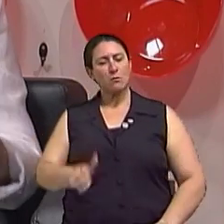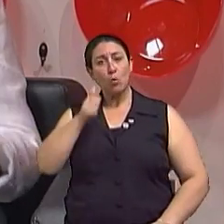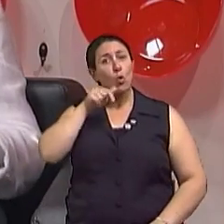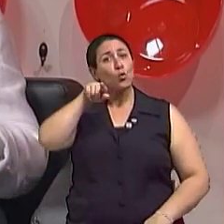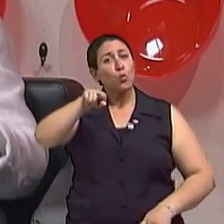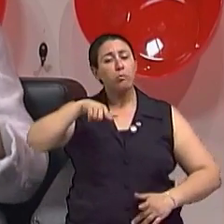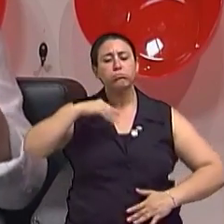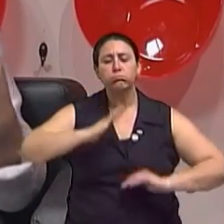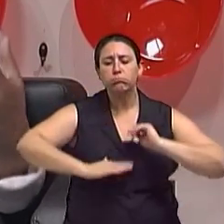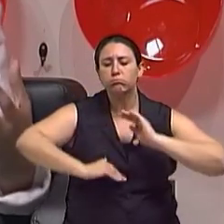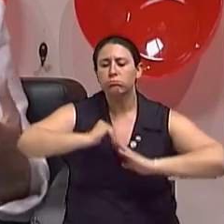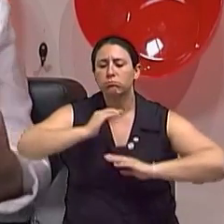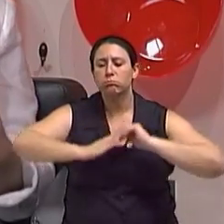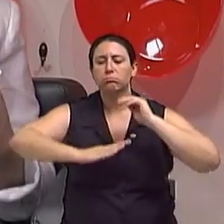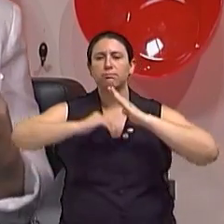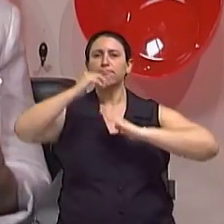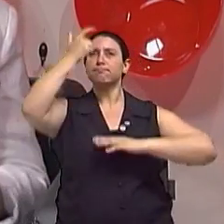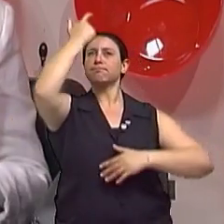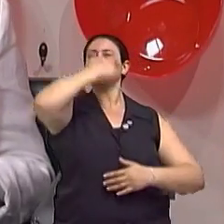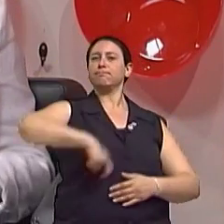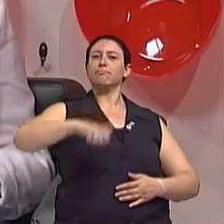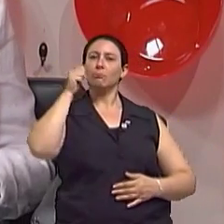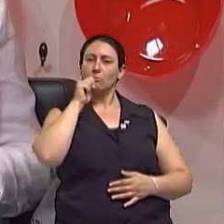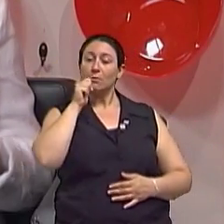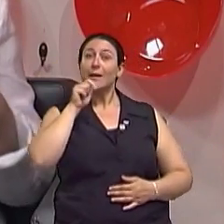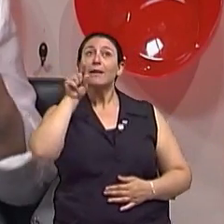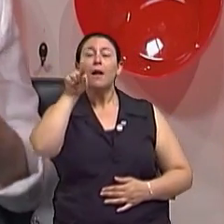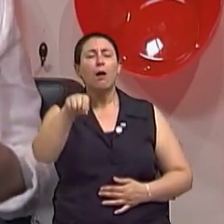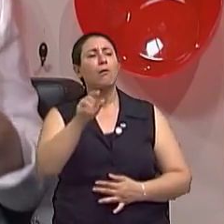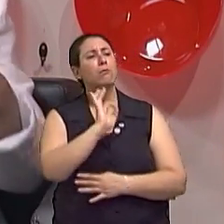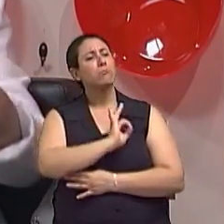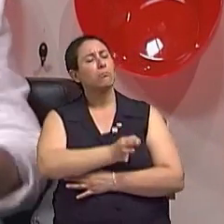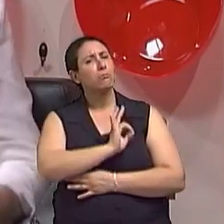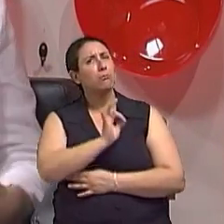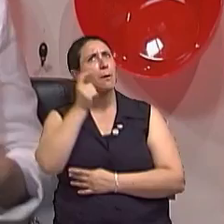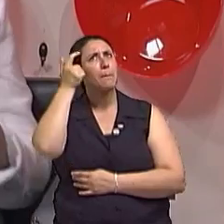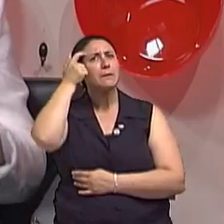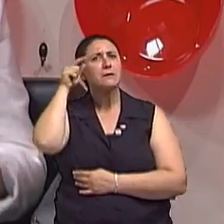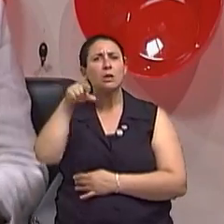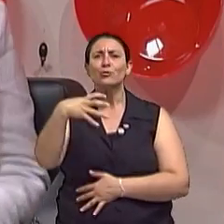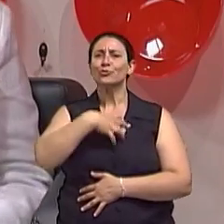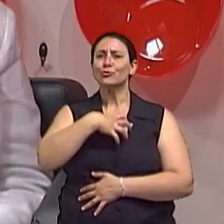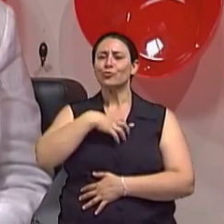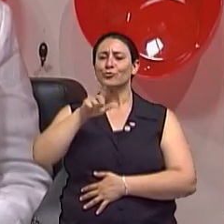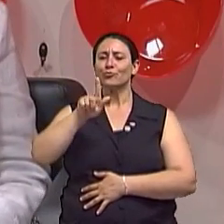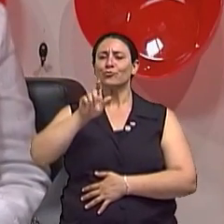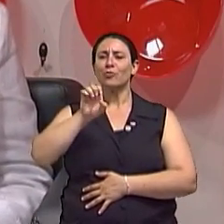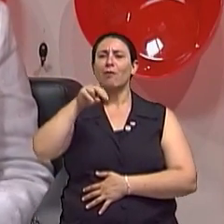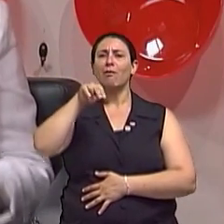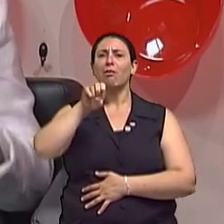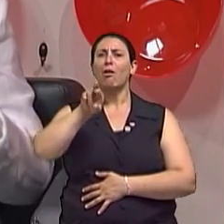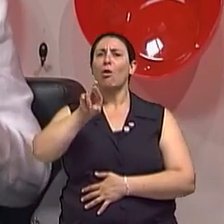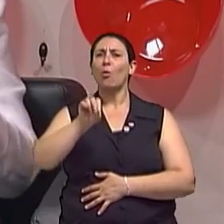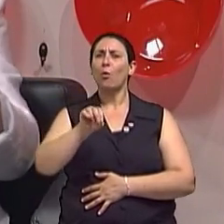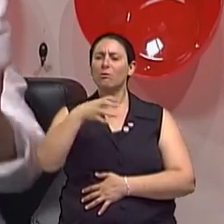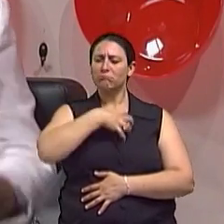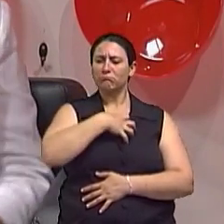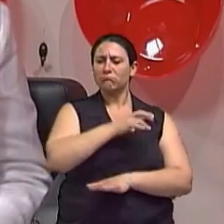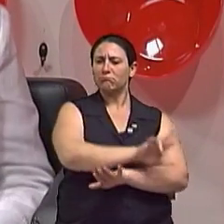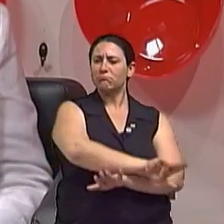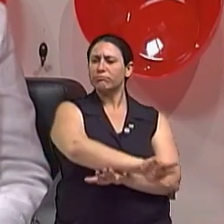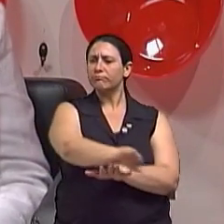Beauvoir, que depois vem a questão desse conceito de gênero. Quer dizer, também sexualmente, nós também nos construímos, não é